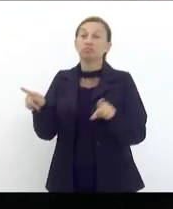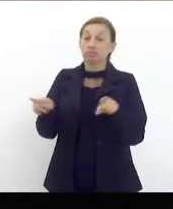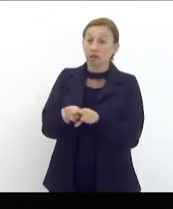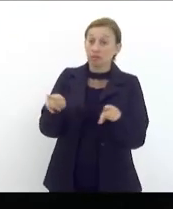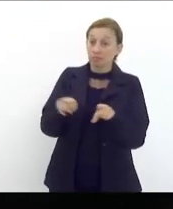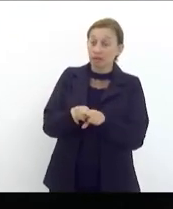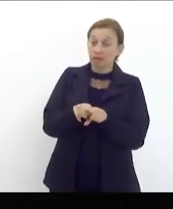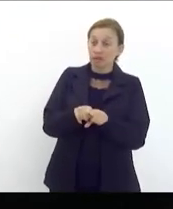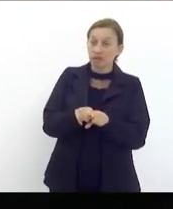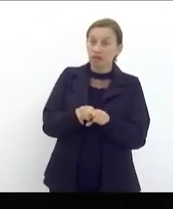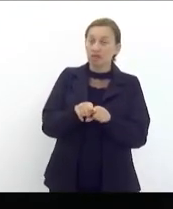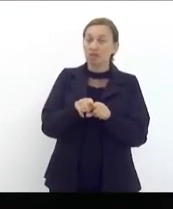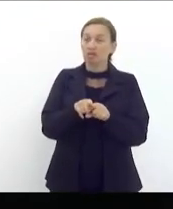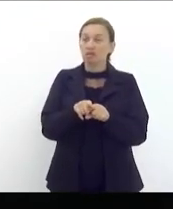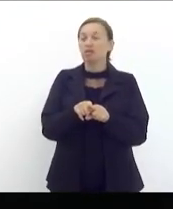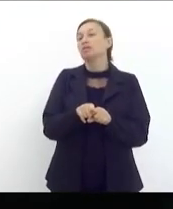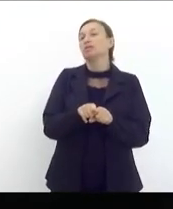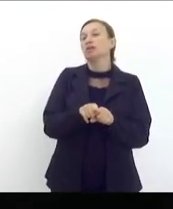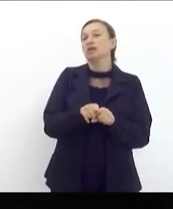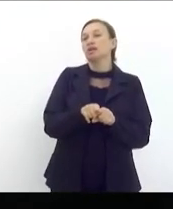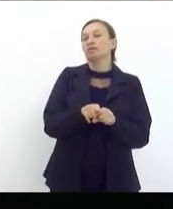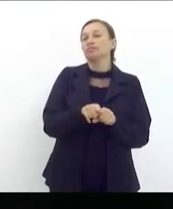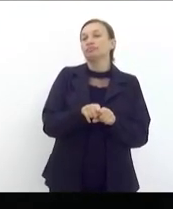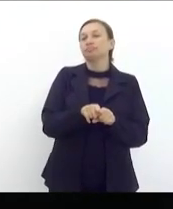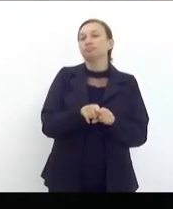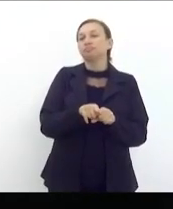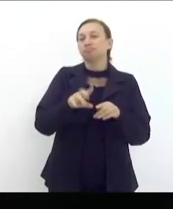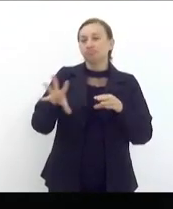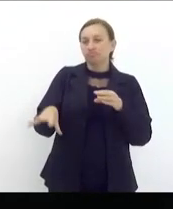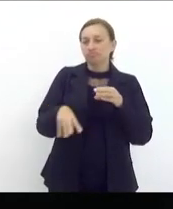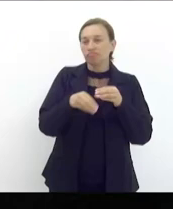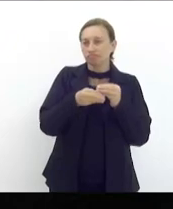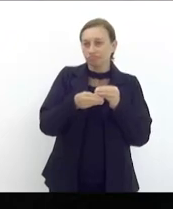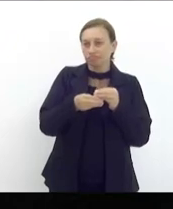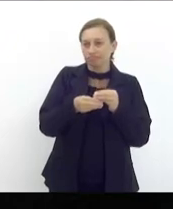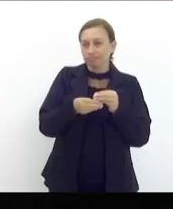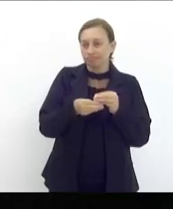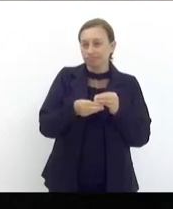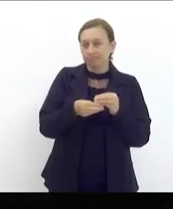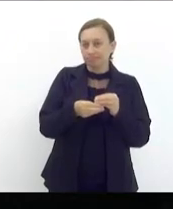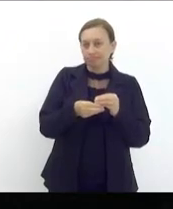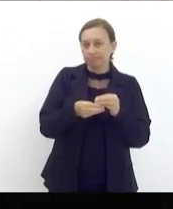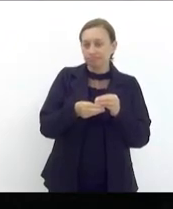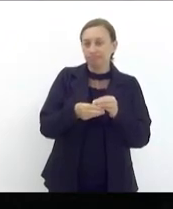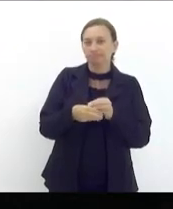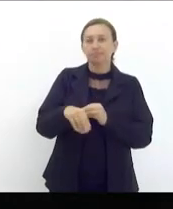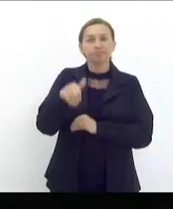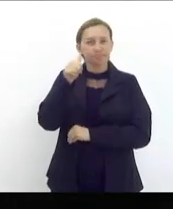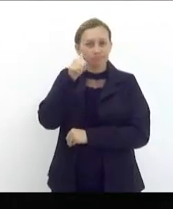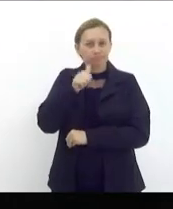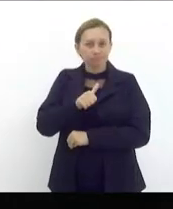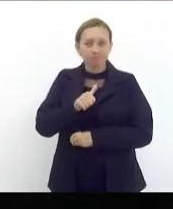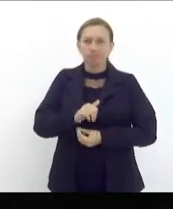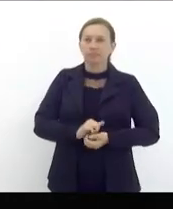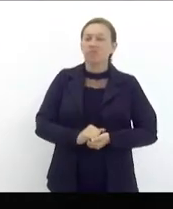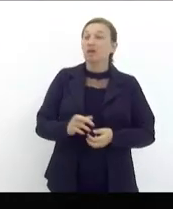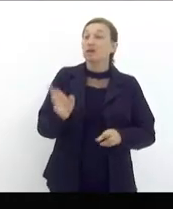pautado a partir da integridade das